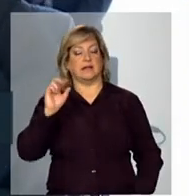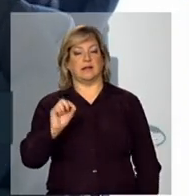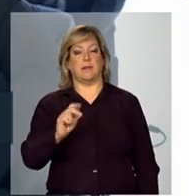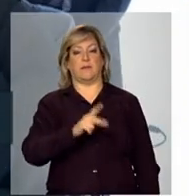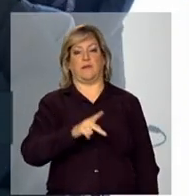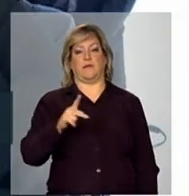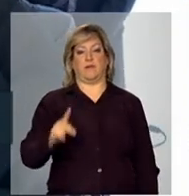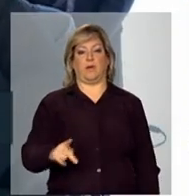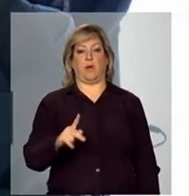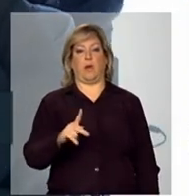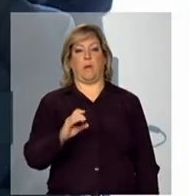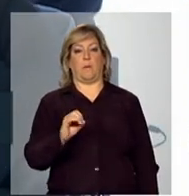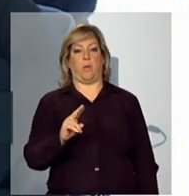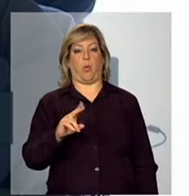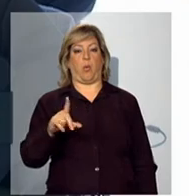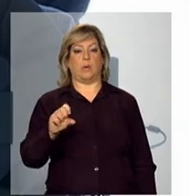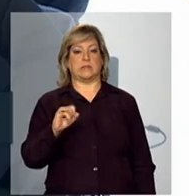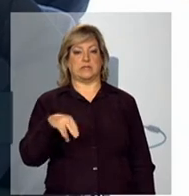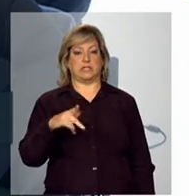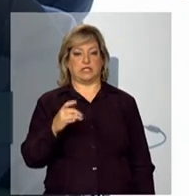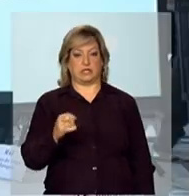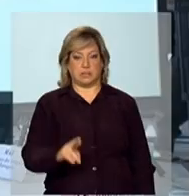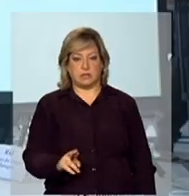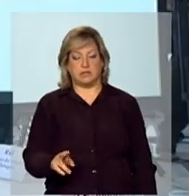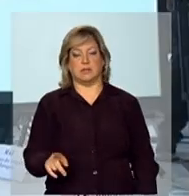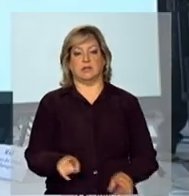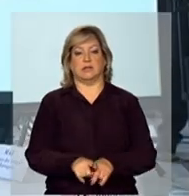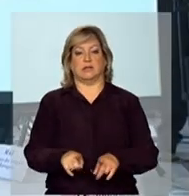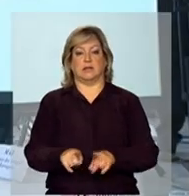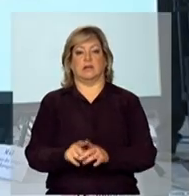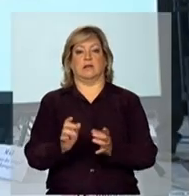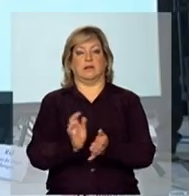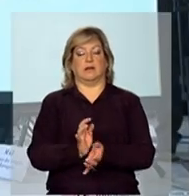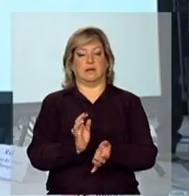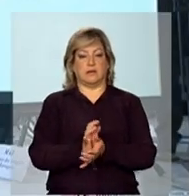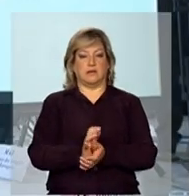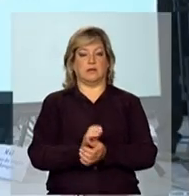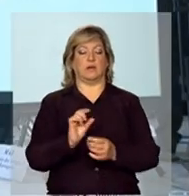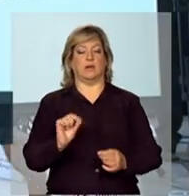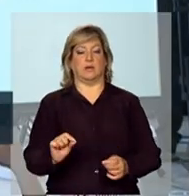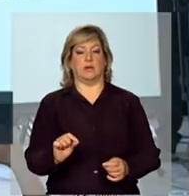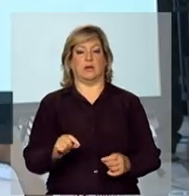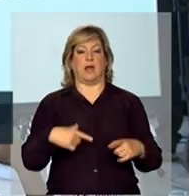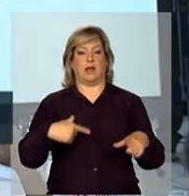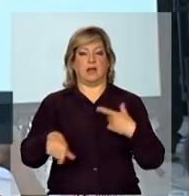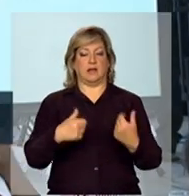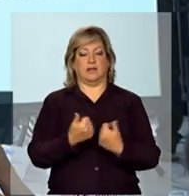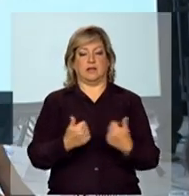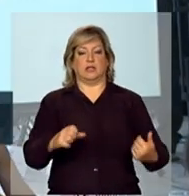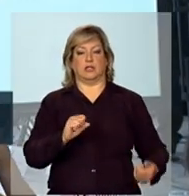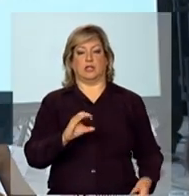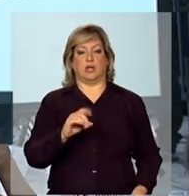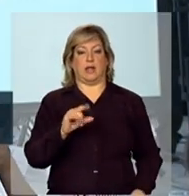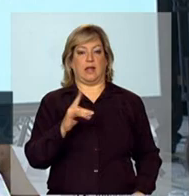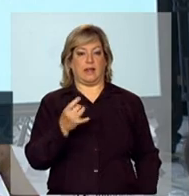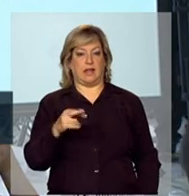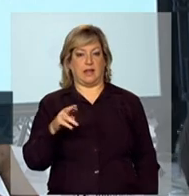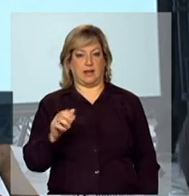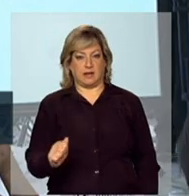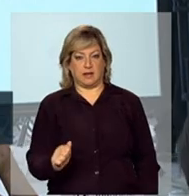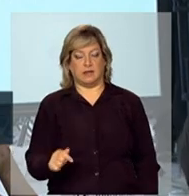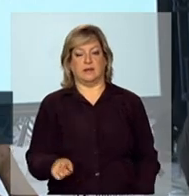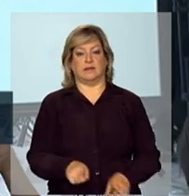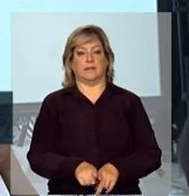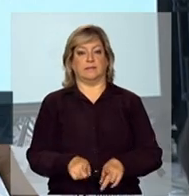professor Paul Singer, estamos também com ações na área de economia popular solidária, algumas delas voltadas para a população